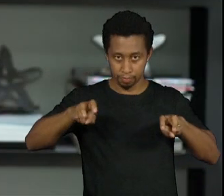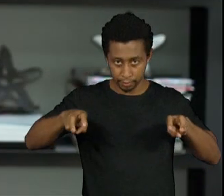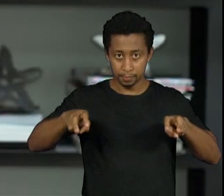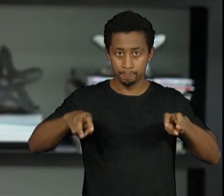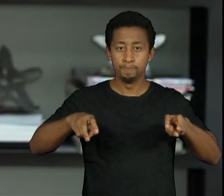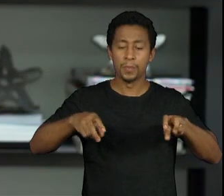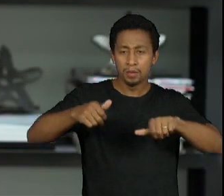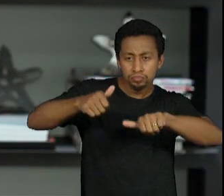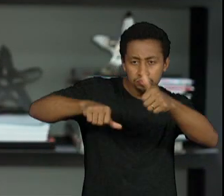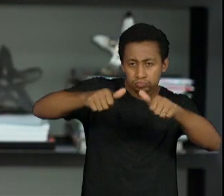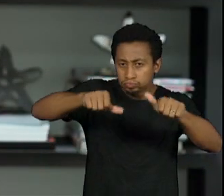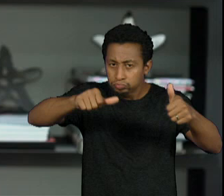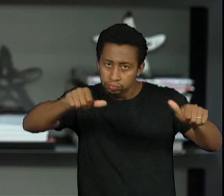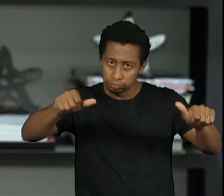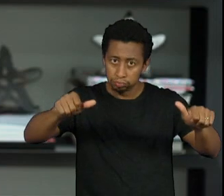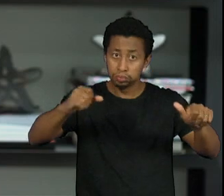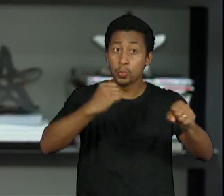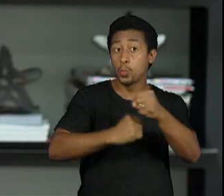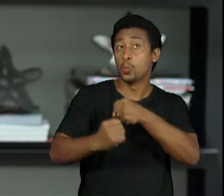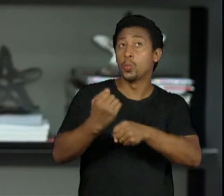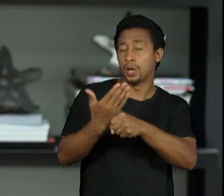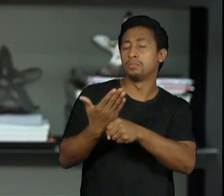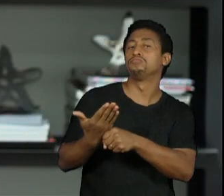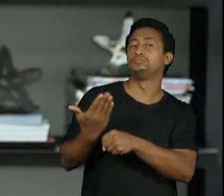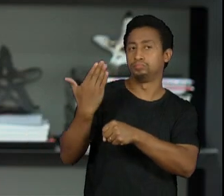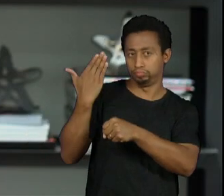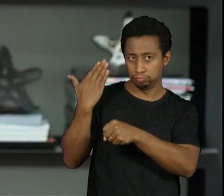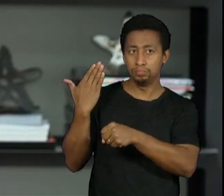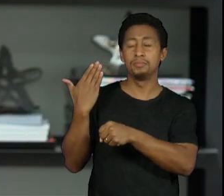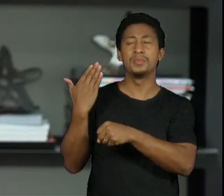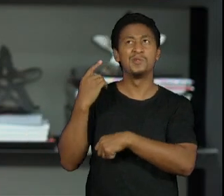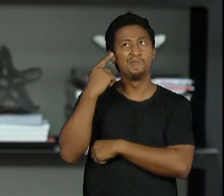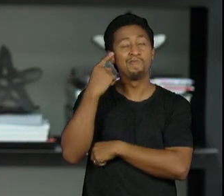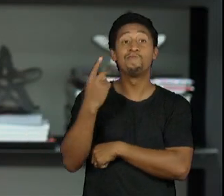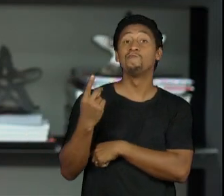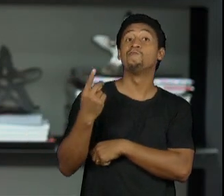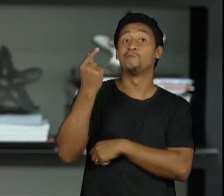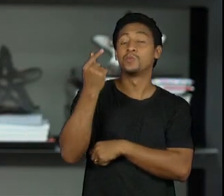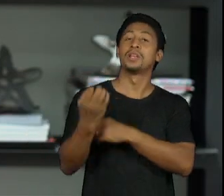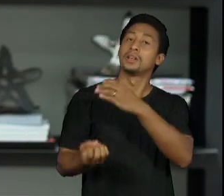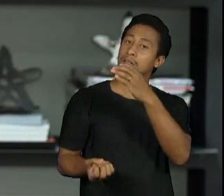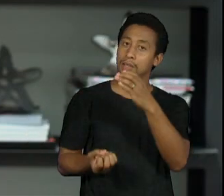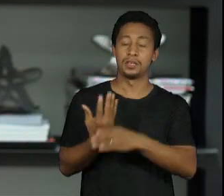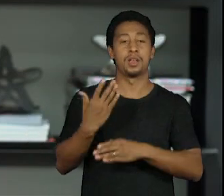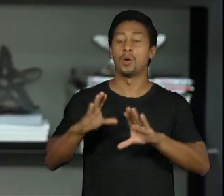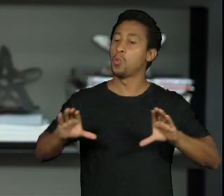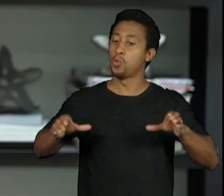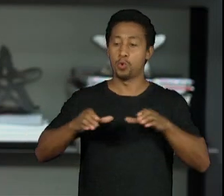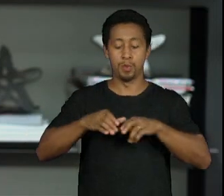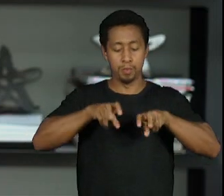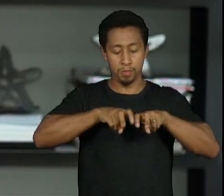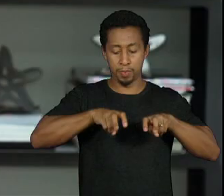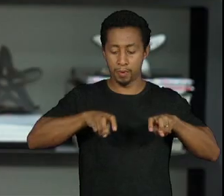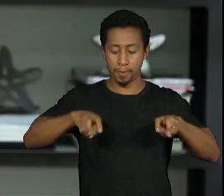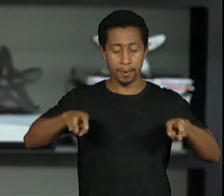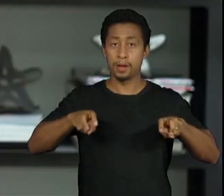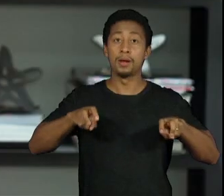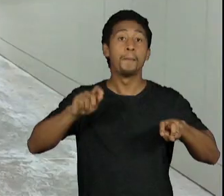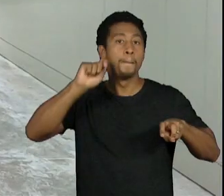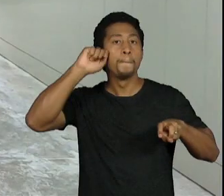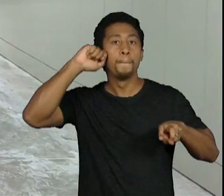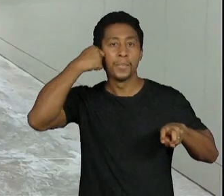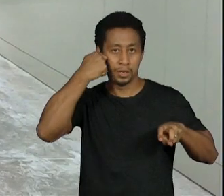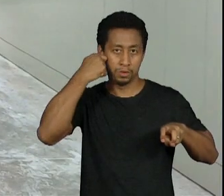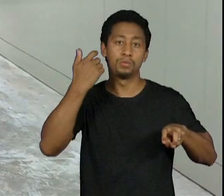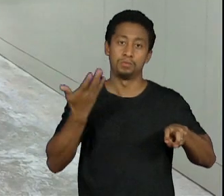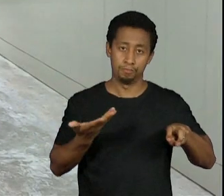e outras pessoas montamos a chapa preta que foi a primeira chapa inteiramente negra a fazer parte de uma eleição do clube de criação